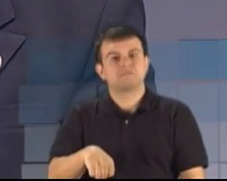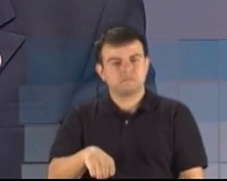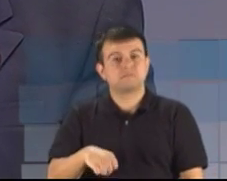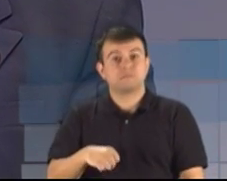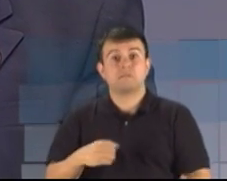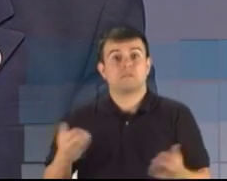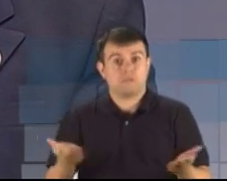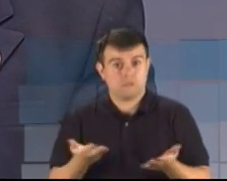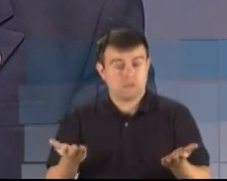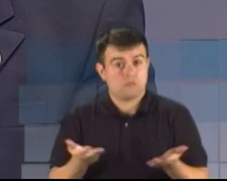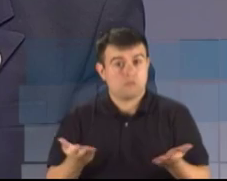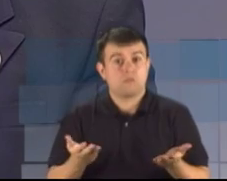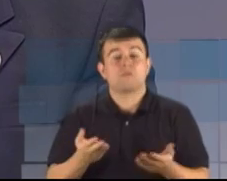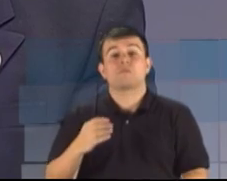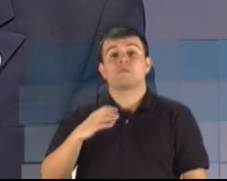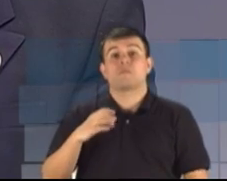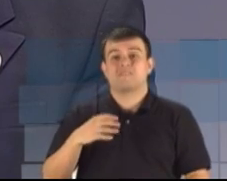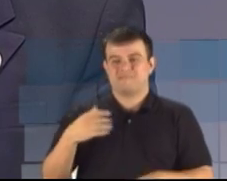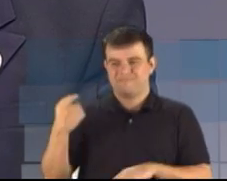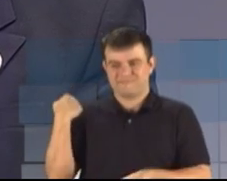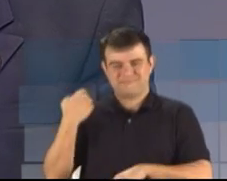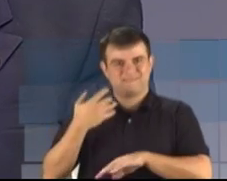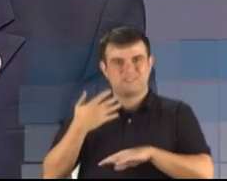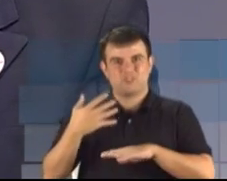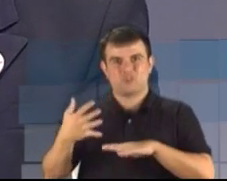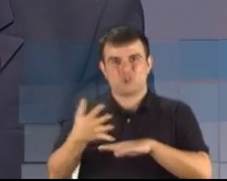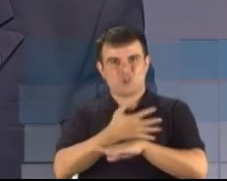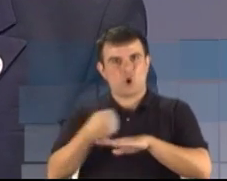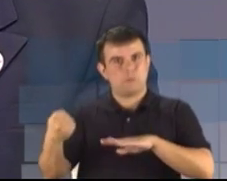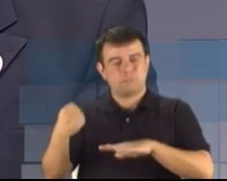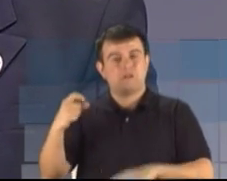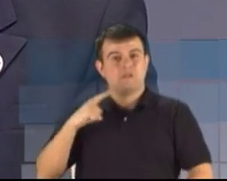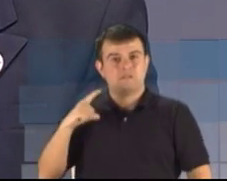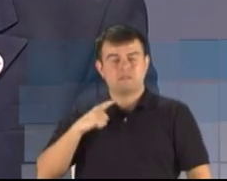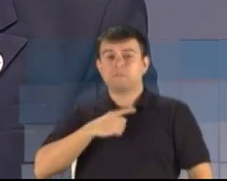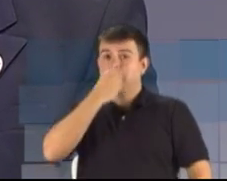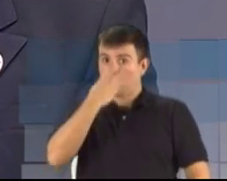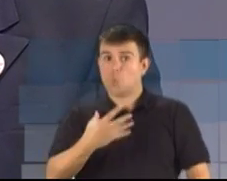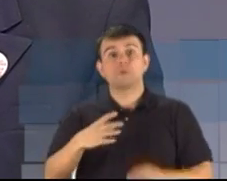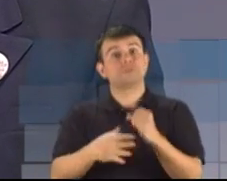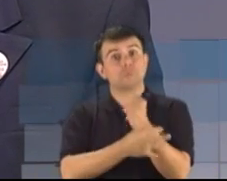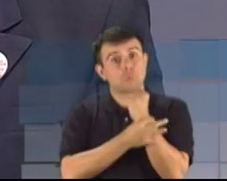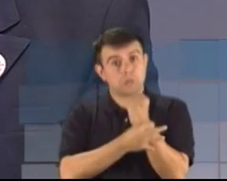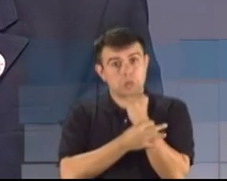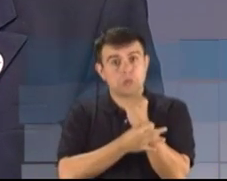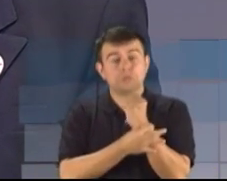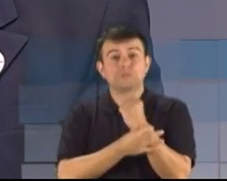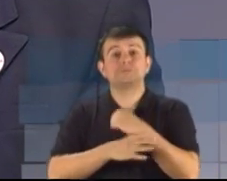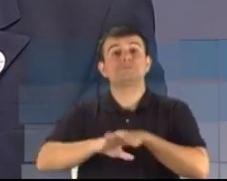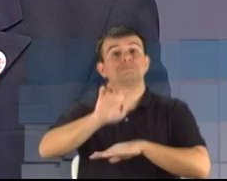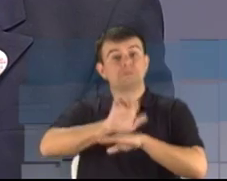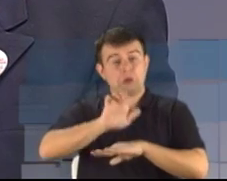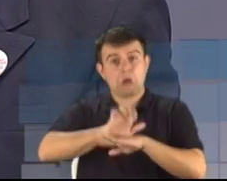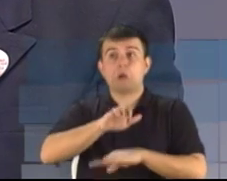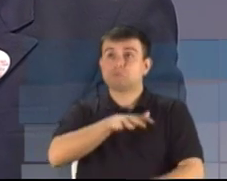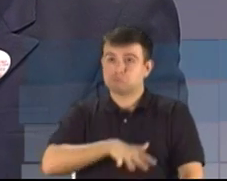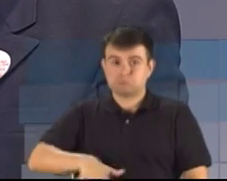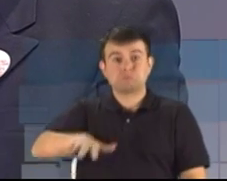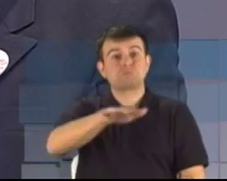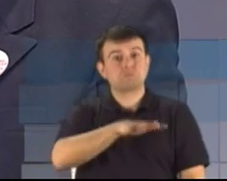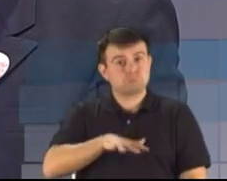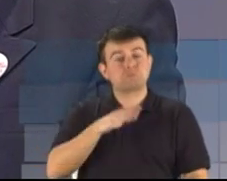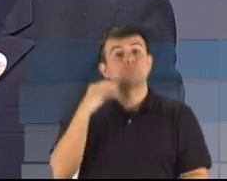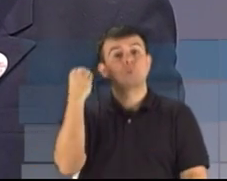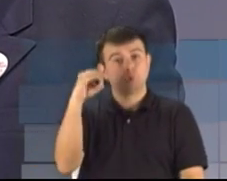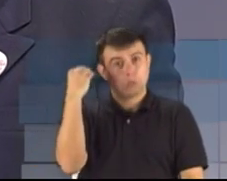Copa, onde nós tivemos uma boa segurança no nosso Estado ou especificamente aqui em Porto Alegre.